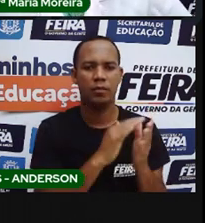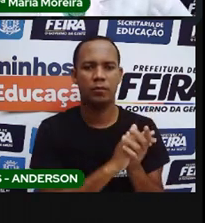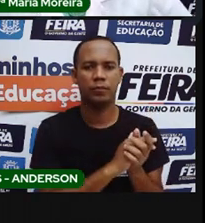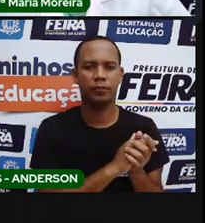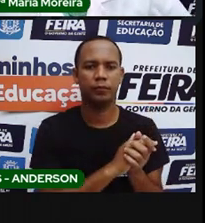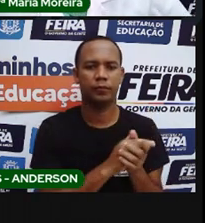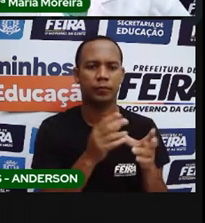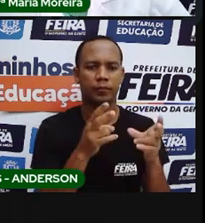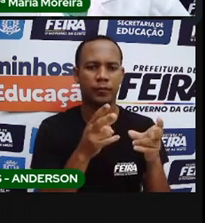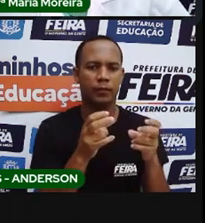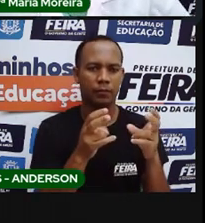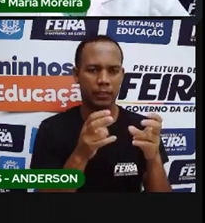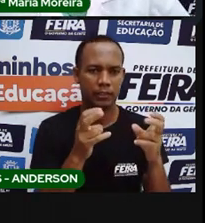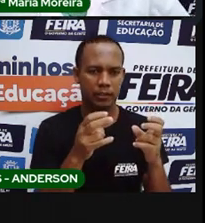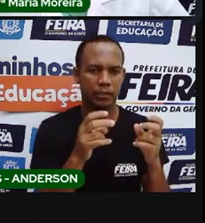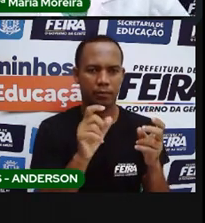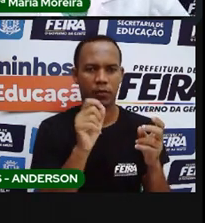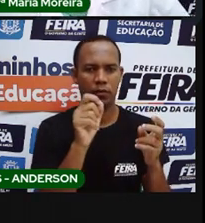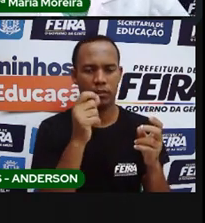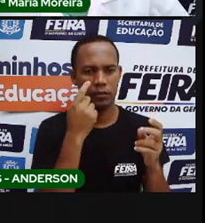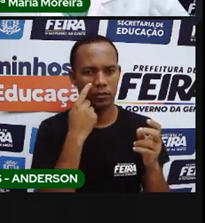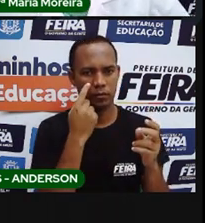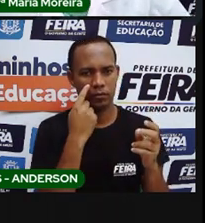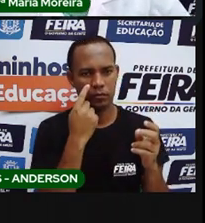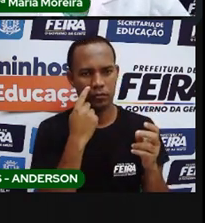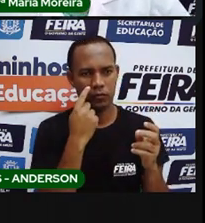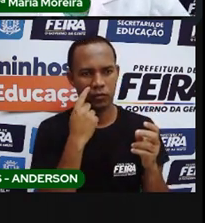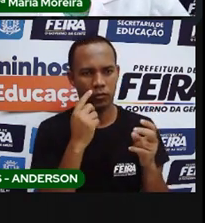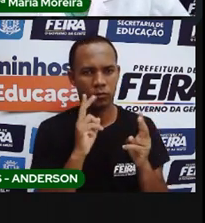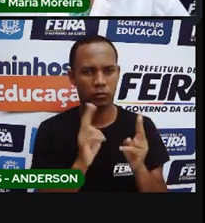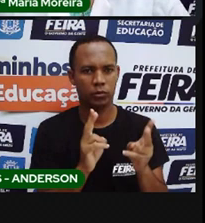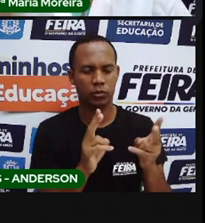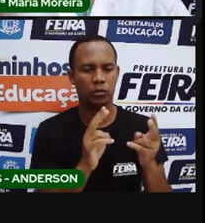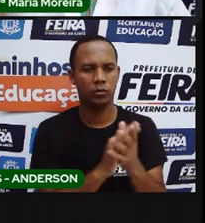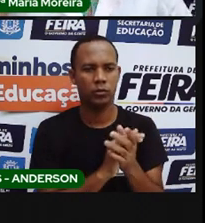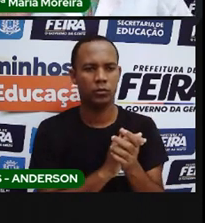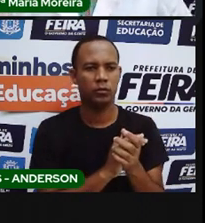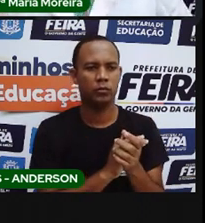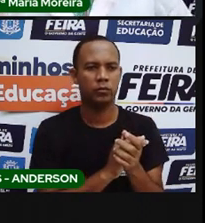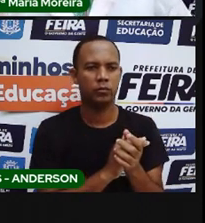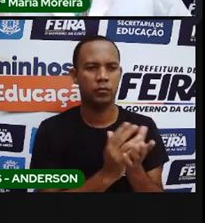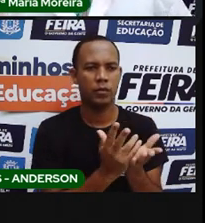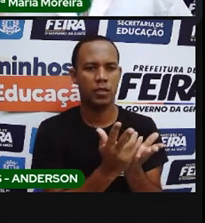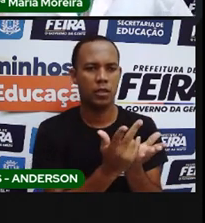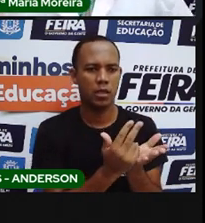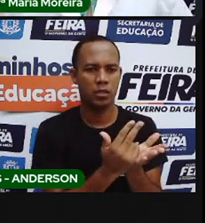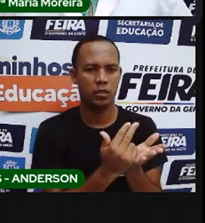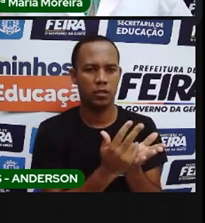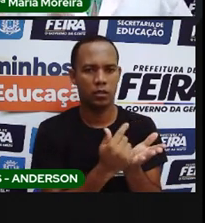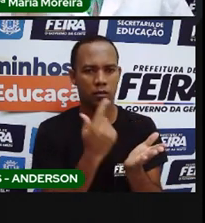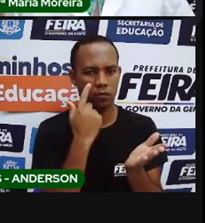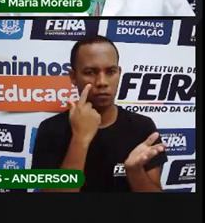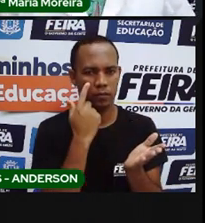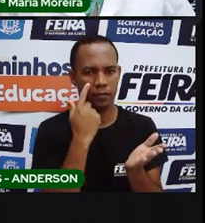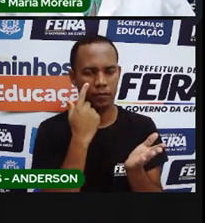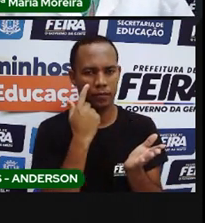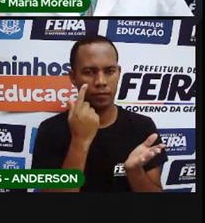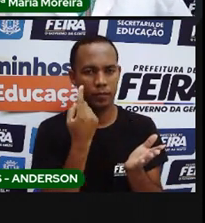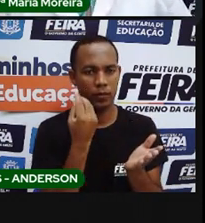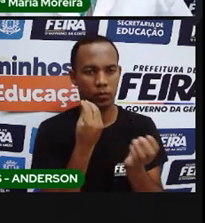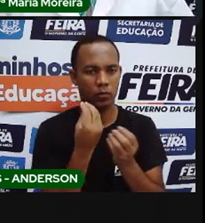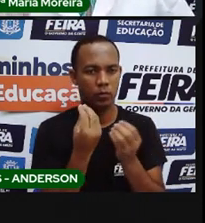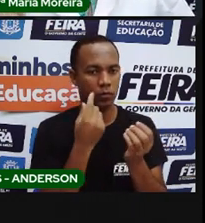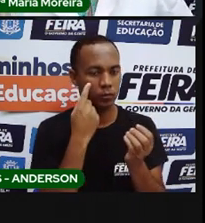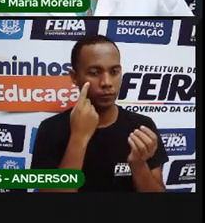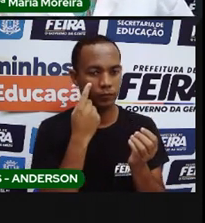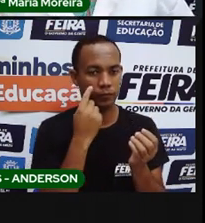Bom, observe os padrões e continuem reproduzindo. Então, aqui gente tem alguns desenhos juntos, né? E aí, para você reproduzir o